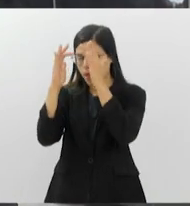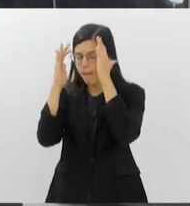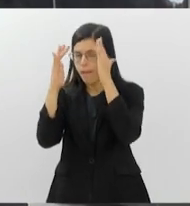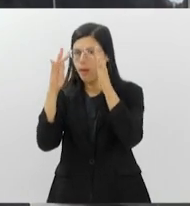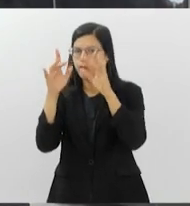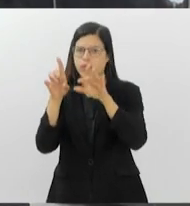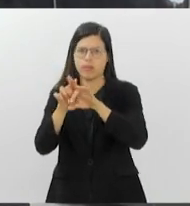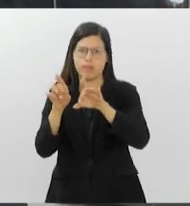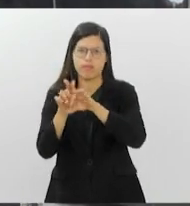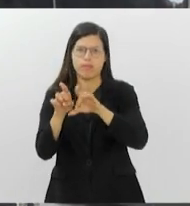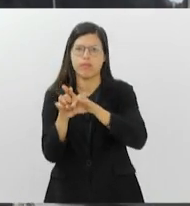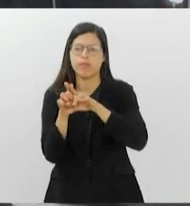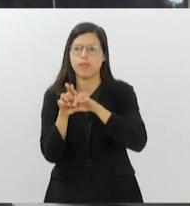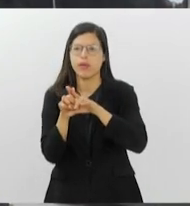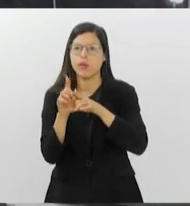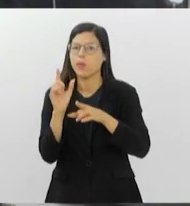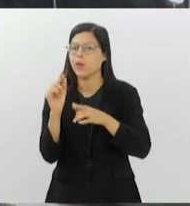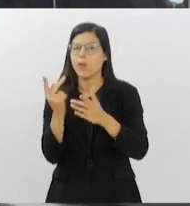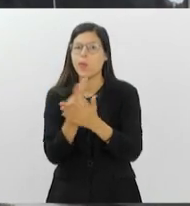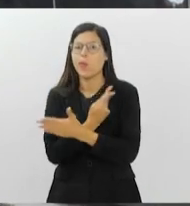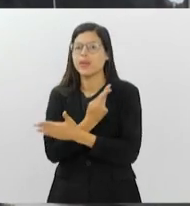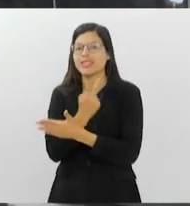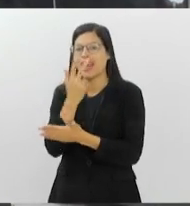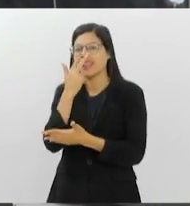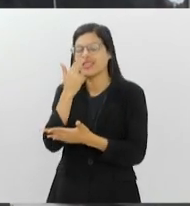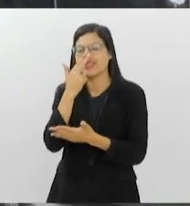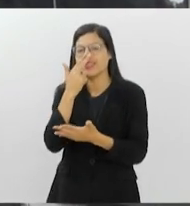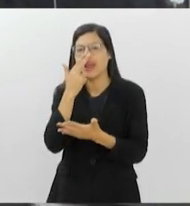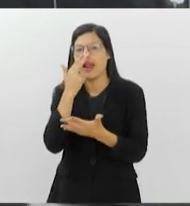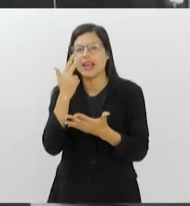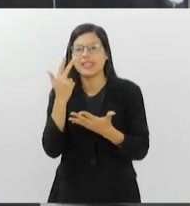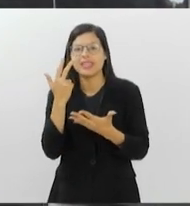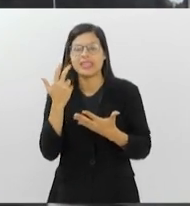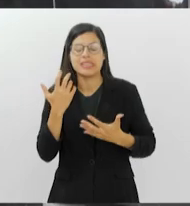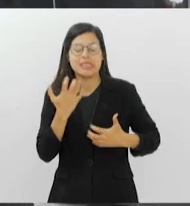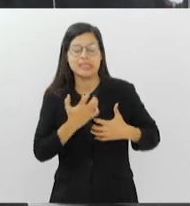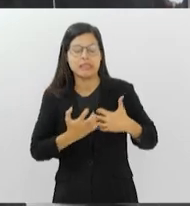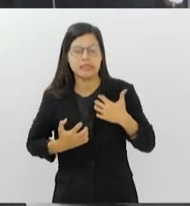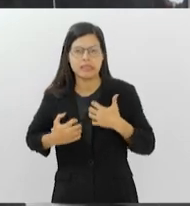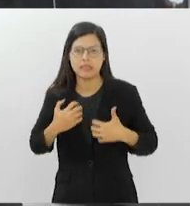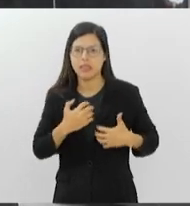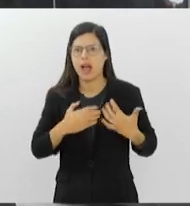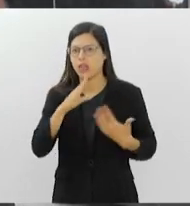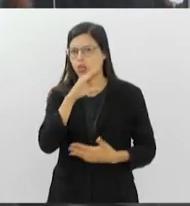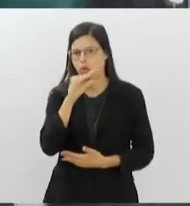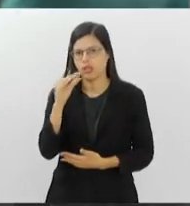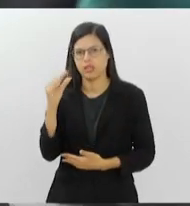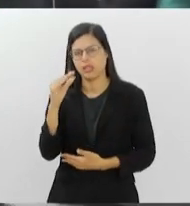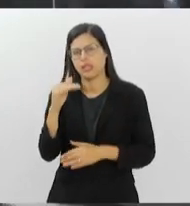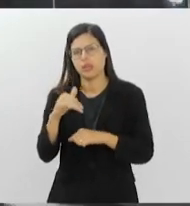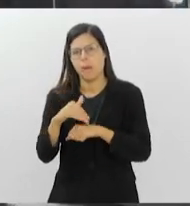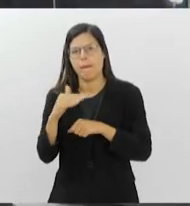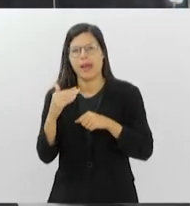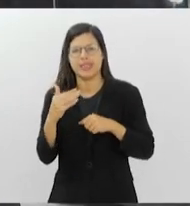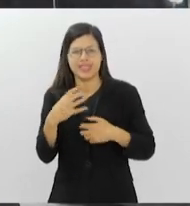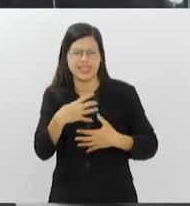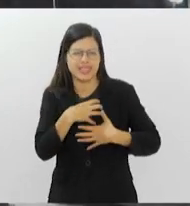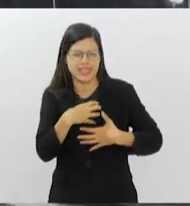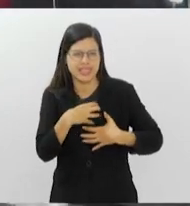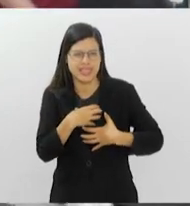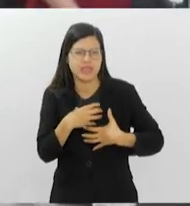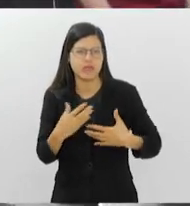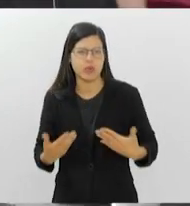acontece? São turbulências que tornam os adolescentes mais sensíveis. Os jovens,